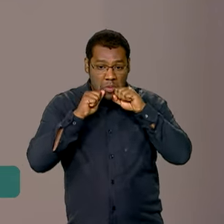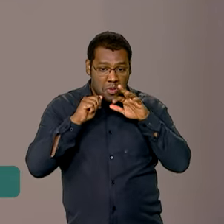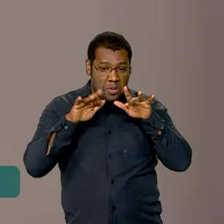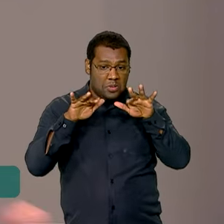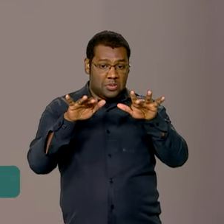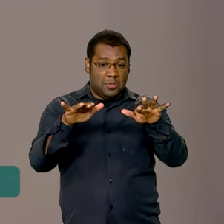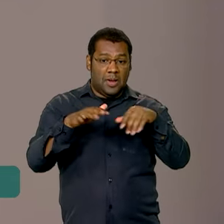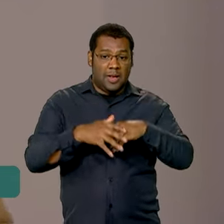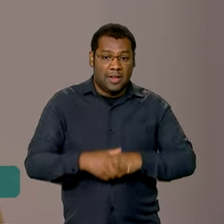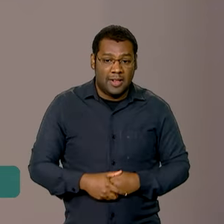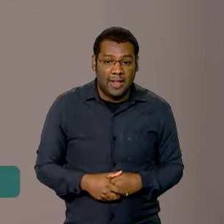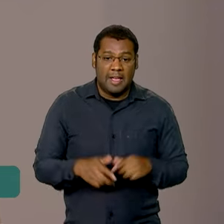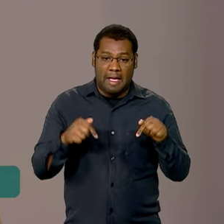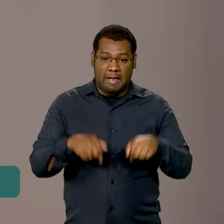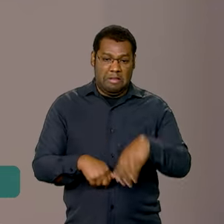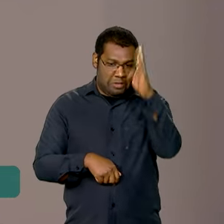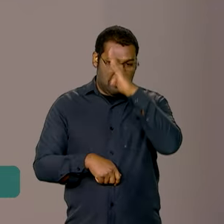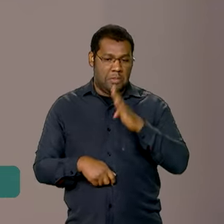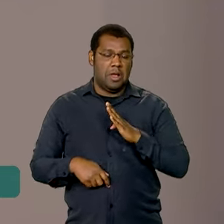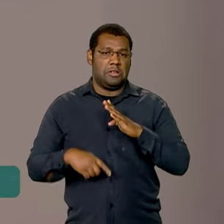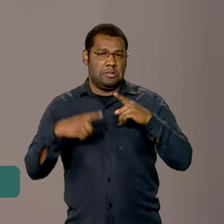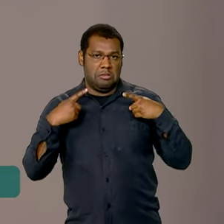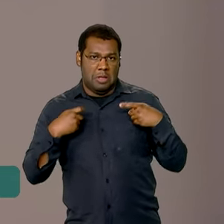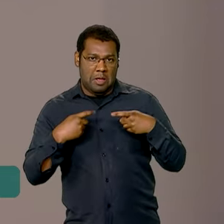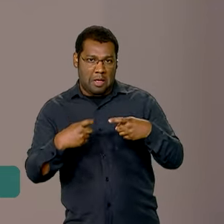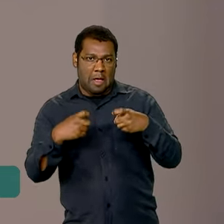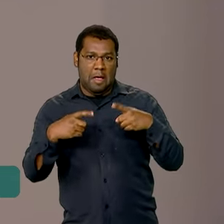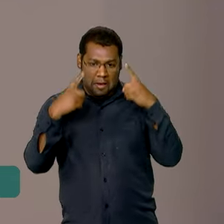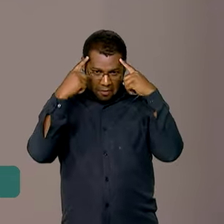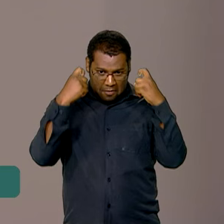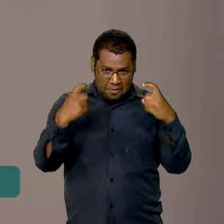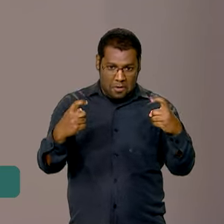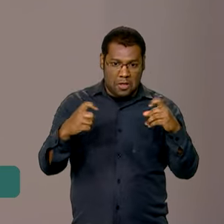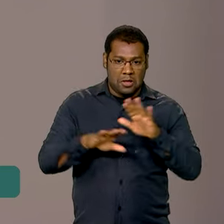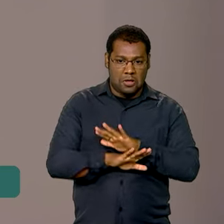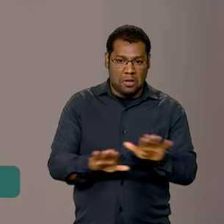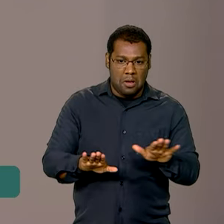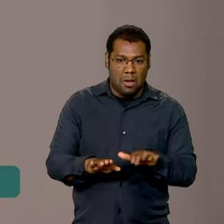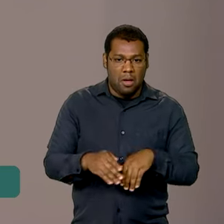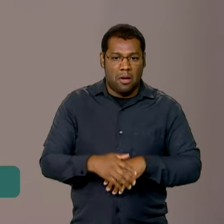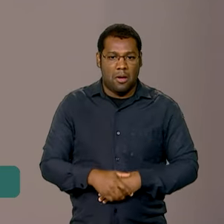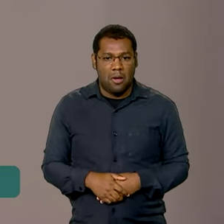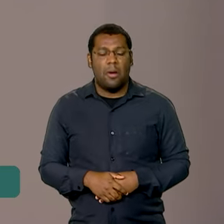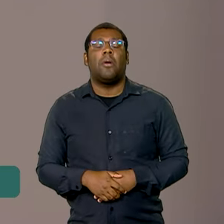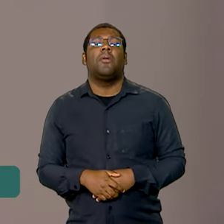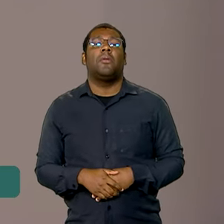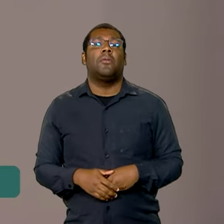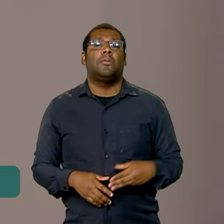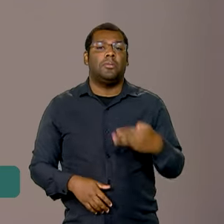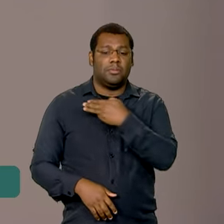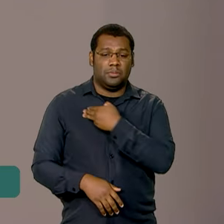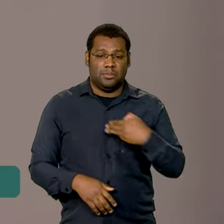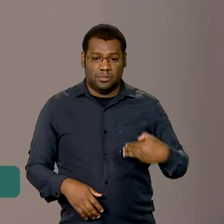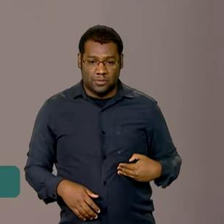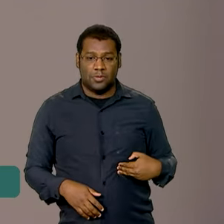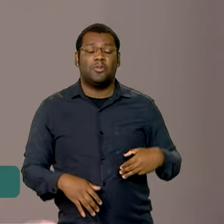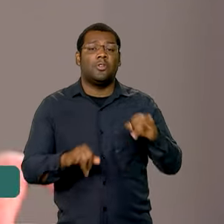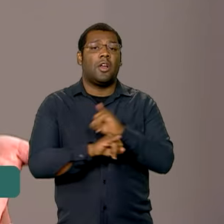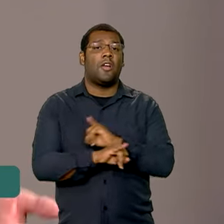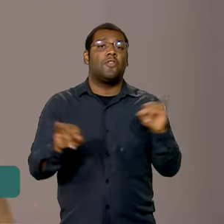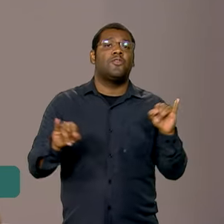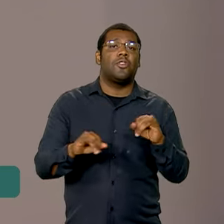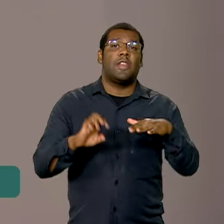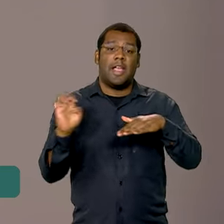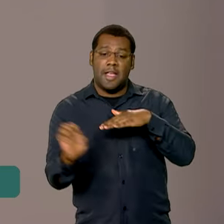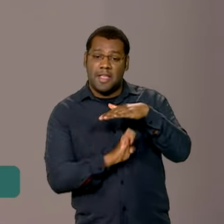urbana, o que é uma mentira. O ministro, inclusive, citou uma pesquisa realizada recentemente pela maior seguradora dos